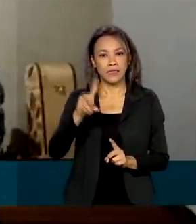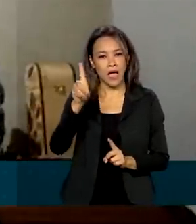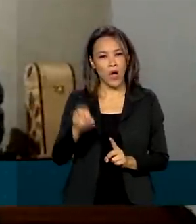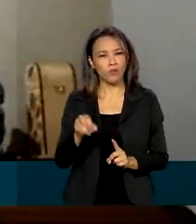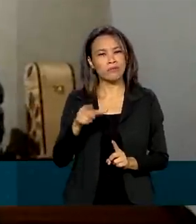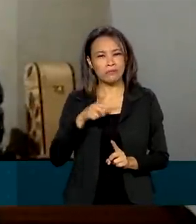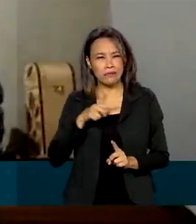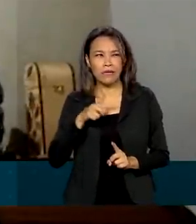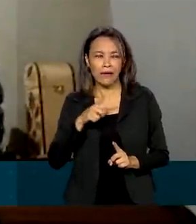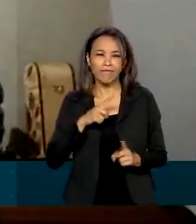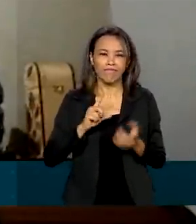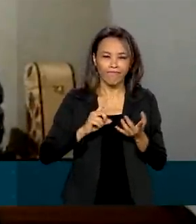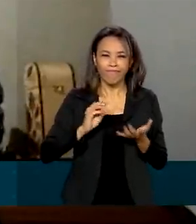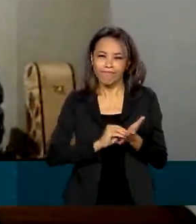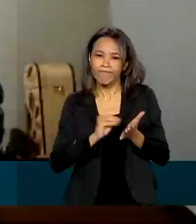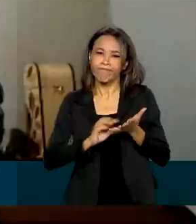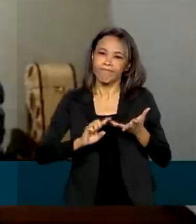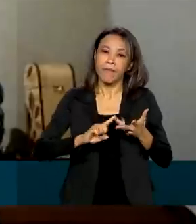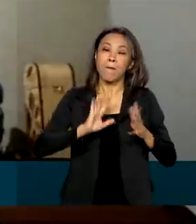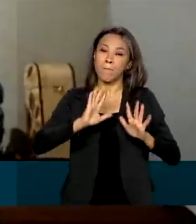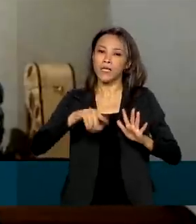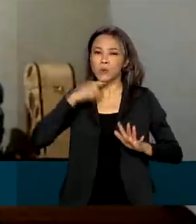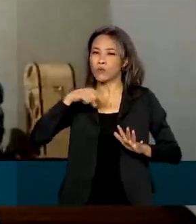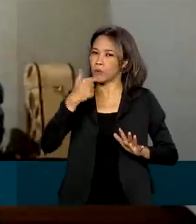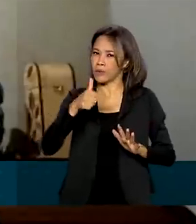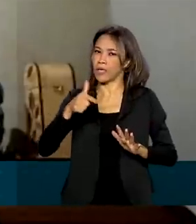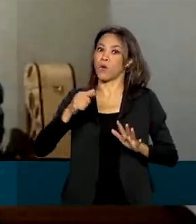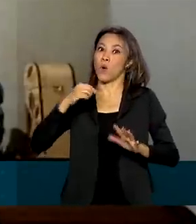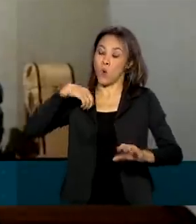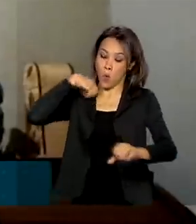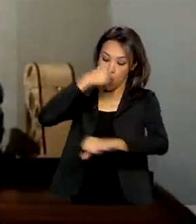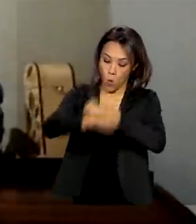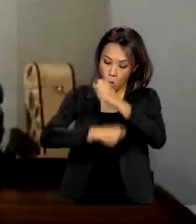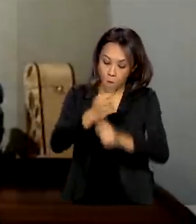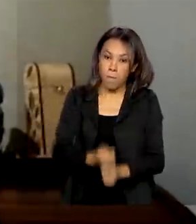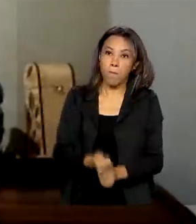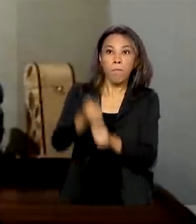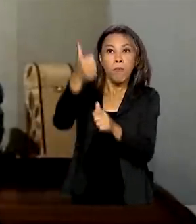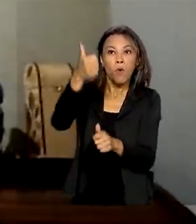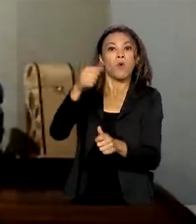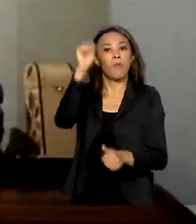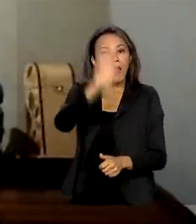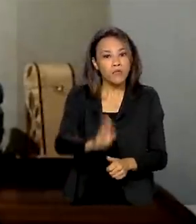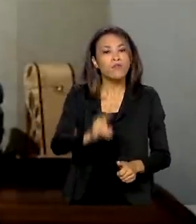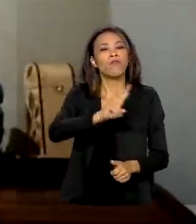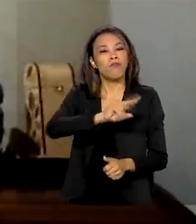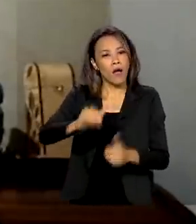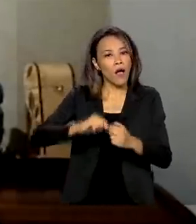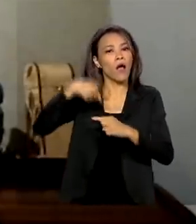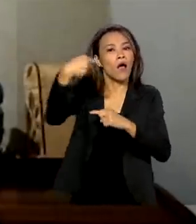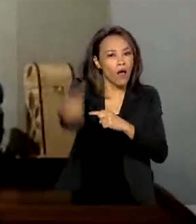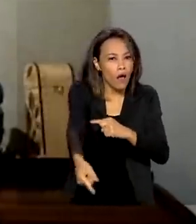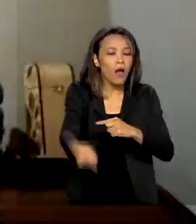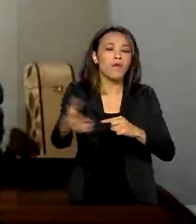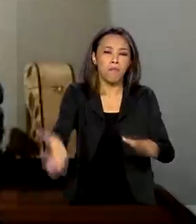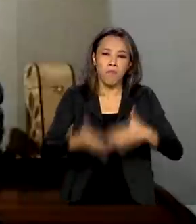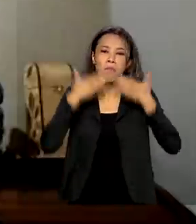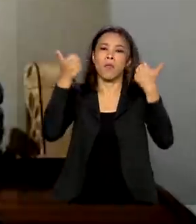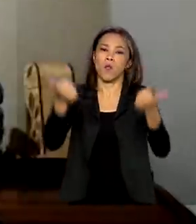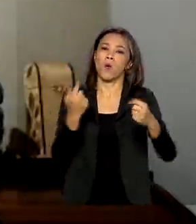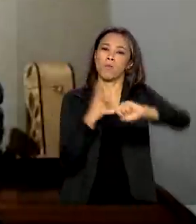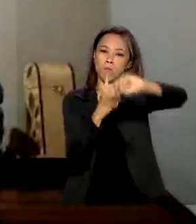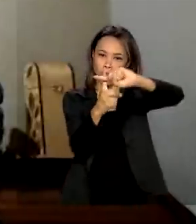Mas eu não tenho dúvida que, até a virada do ano, o Brasil vai conseguir se superar e manter um resultado muito